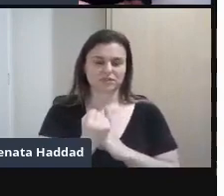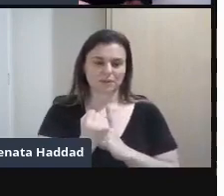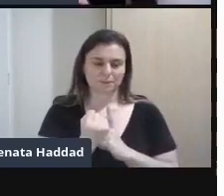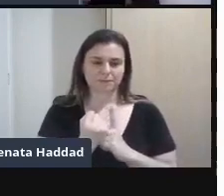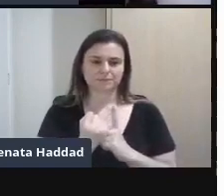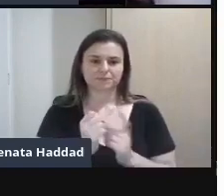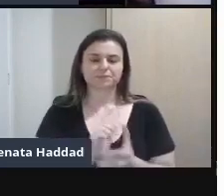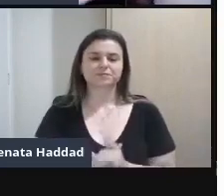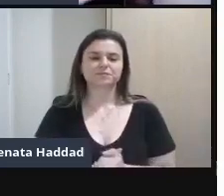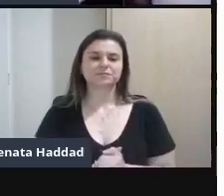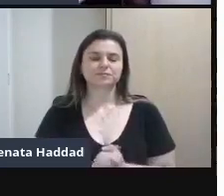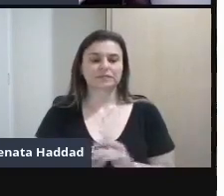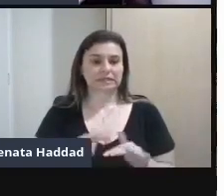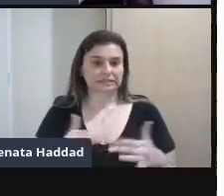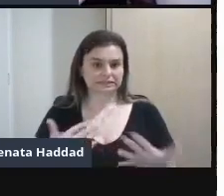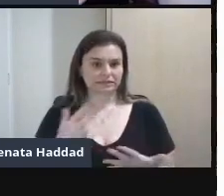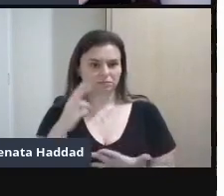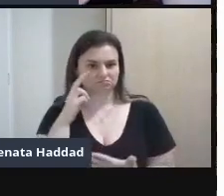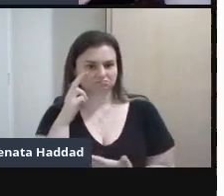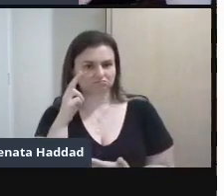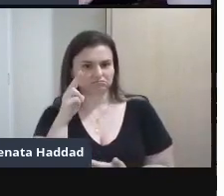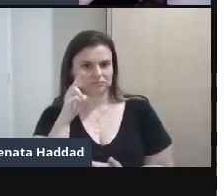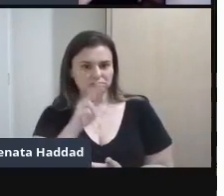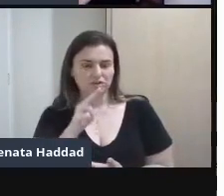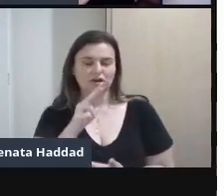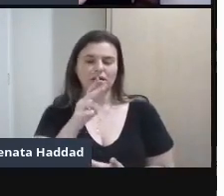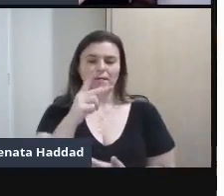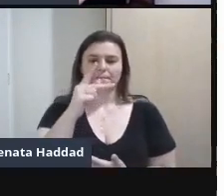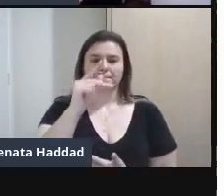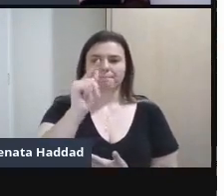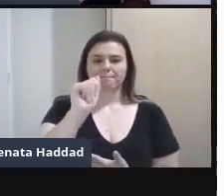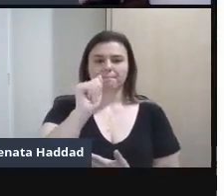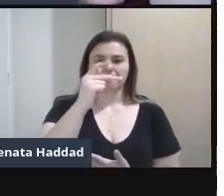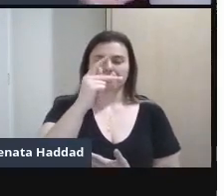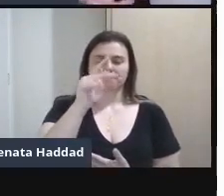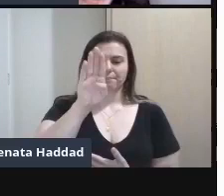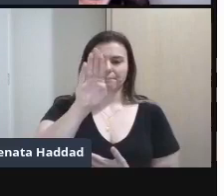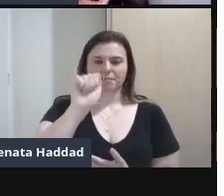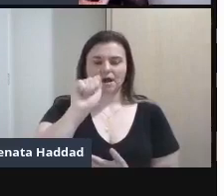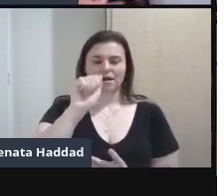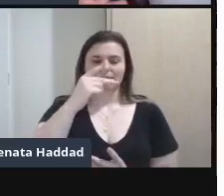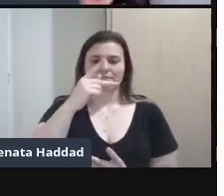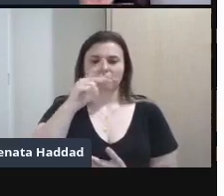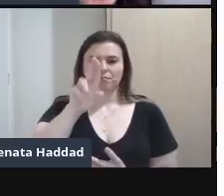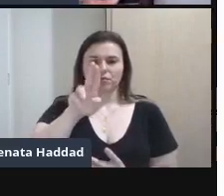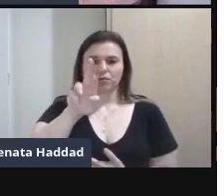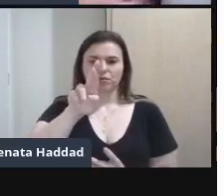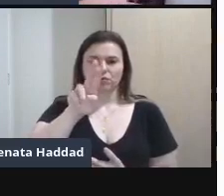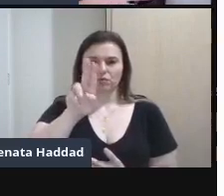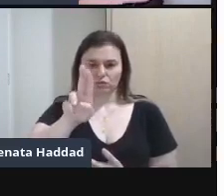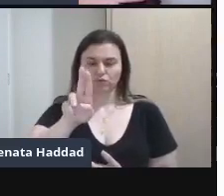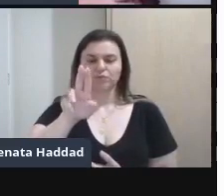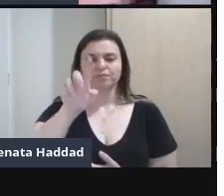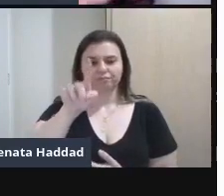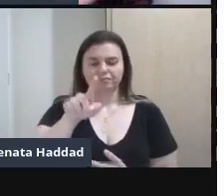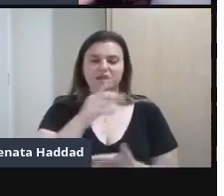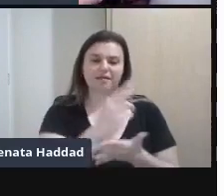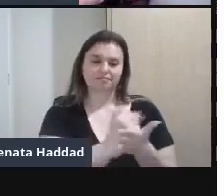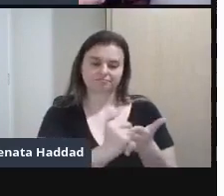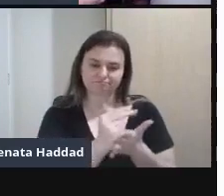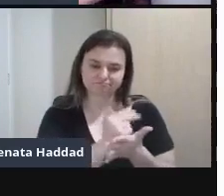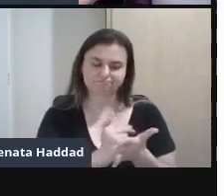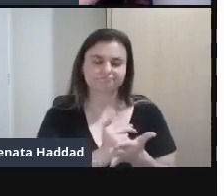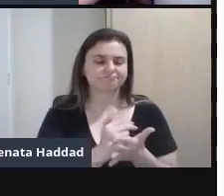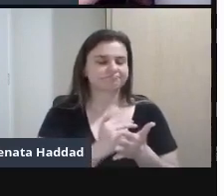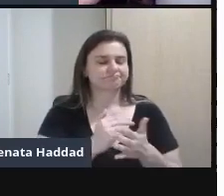Então quando a gente Olha para Abapuru Por exemplo Que é uma das obras Mais comentadas Da Tarsila Da Amaral O que a